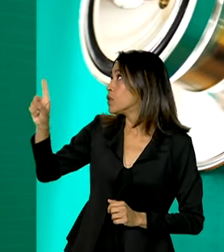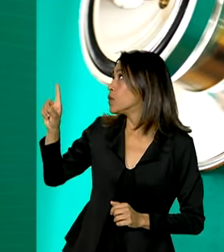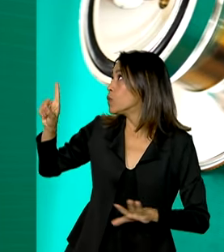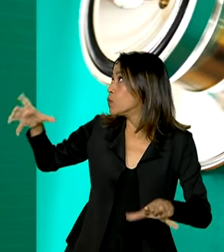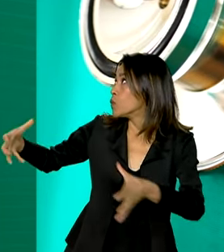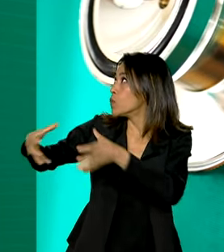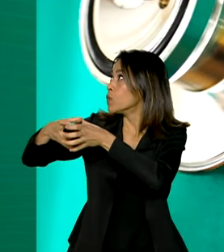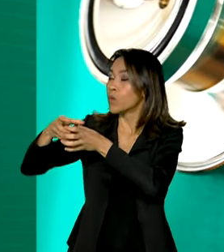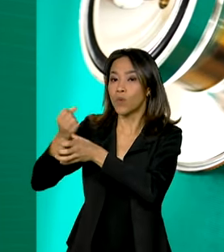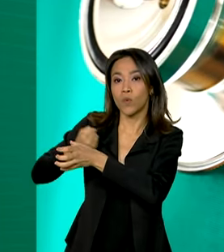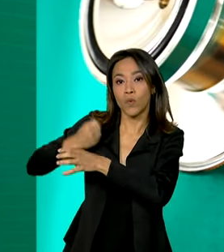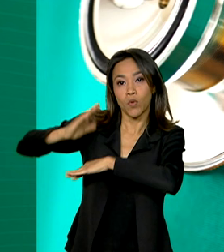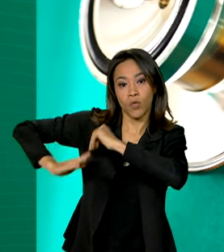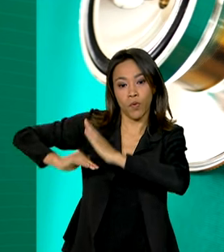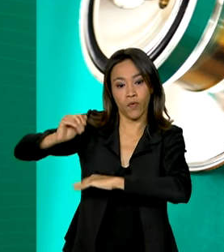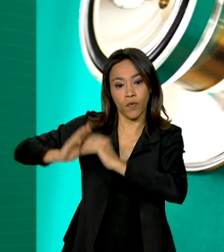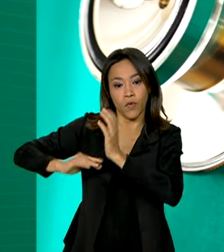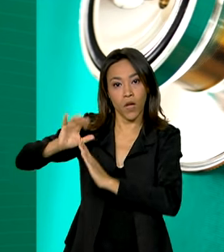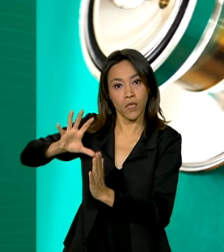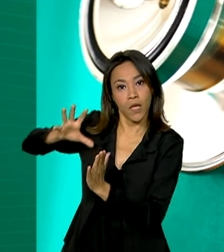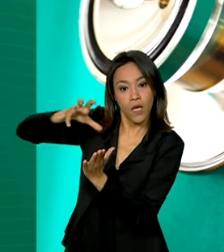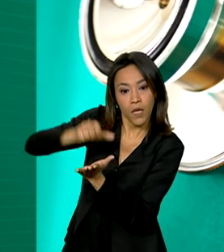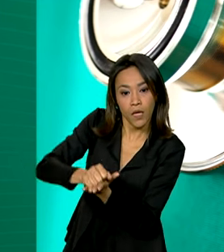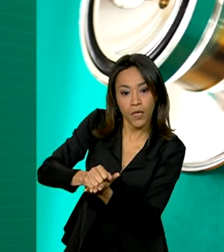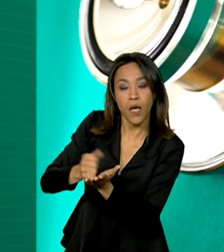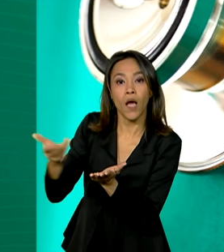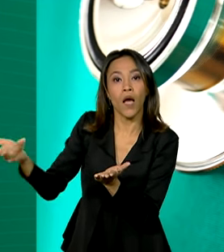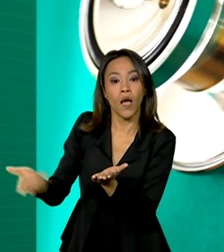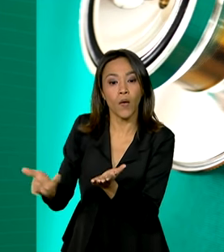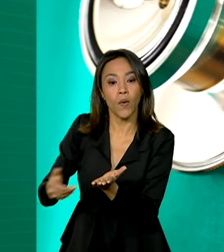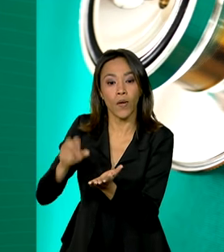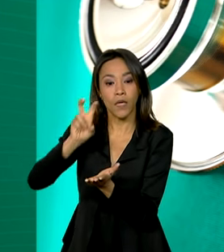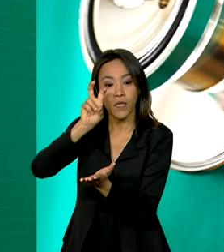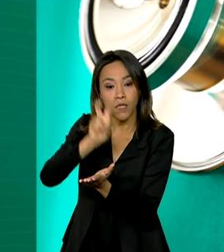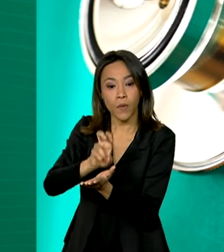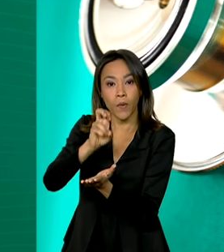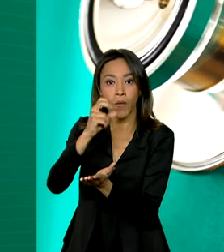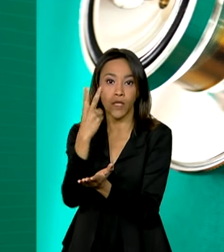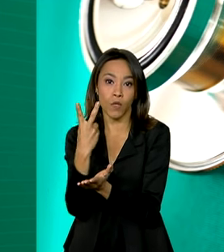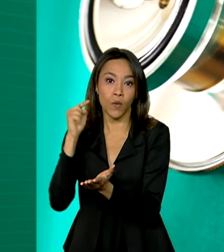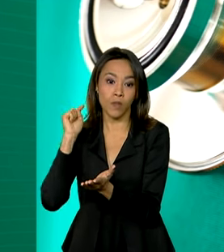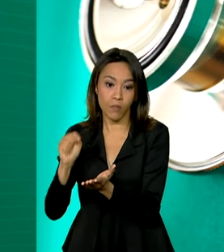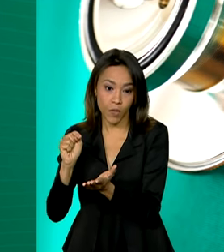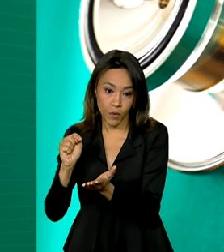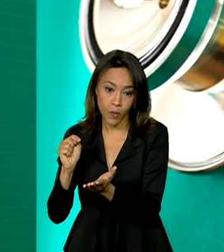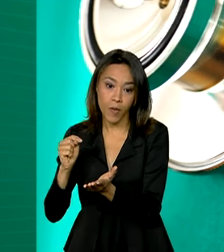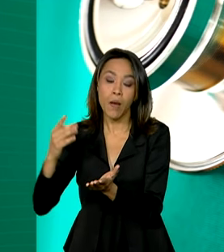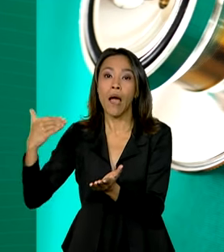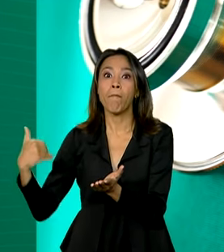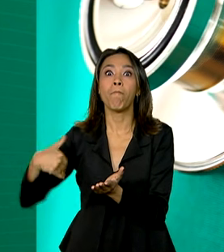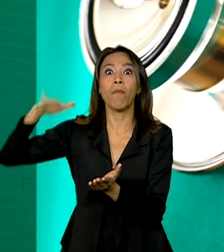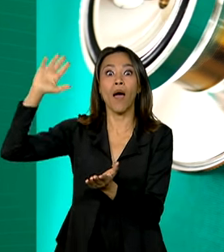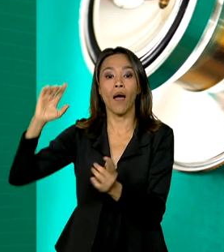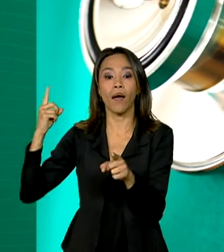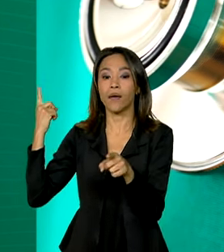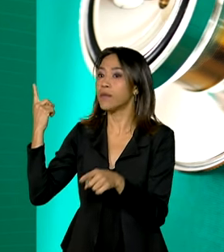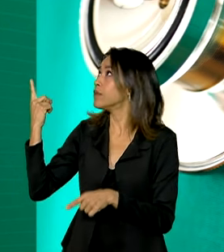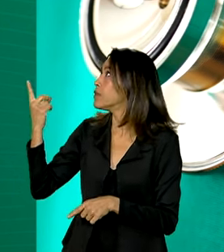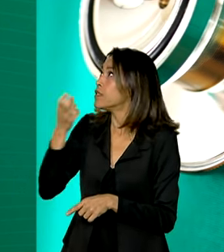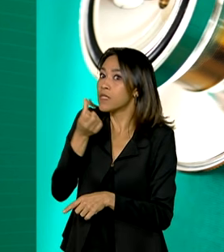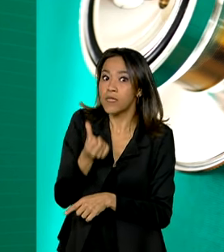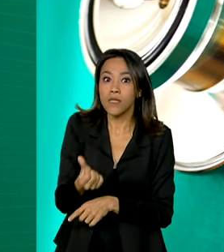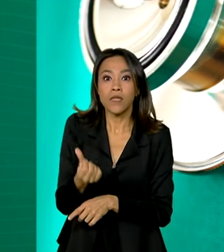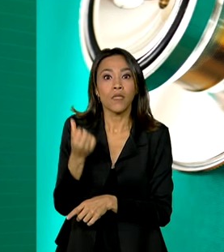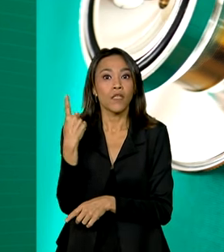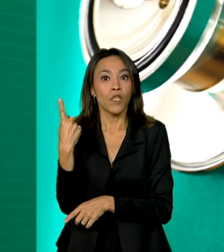saúde da família credenciadas aumentou de pouco mais de 52 mil em 2022 para mais de 61